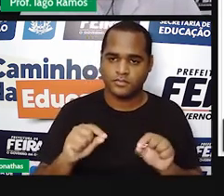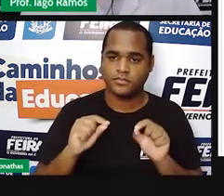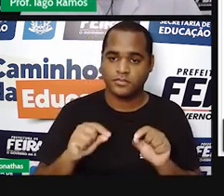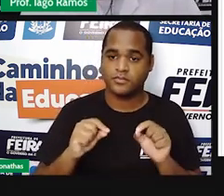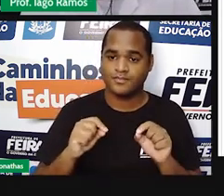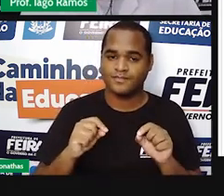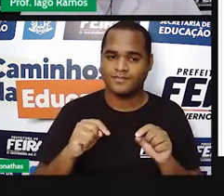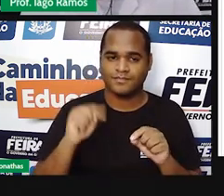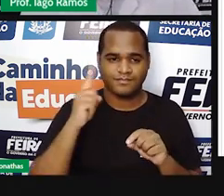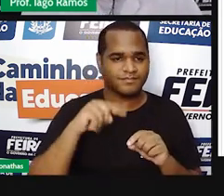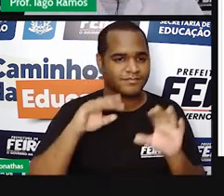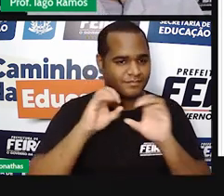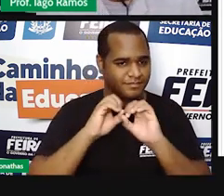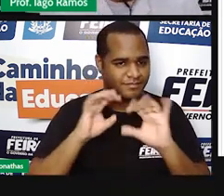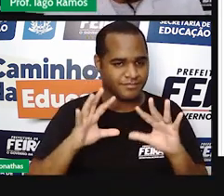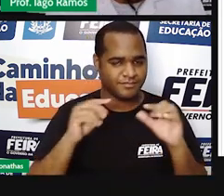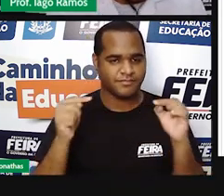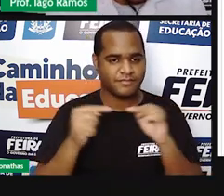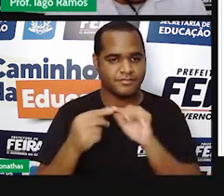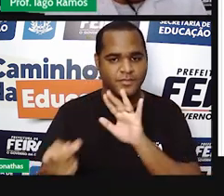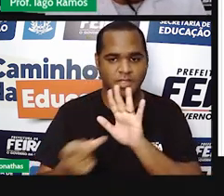bem escrito, ó,